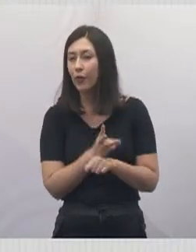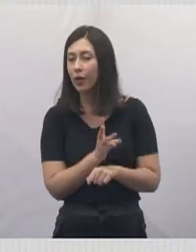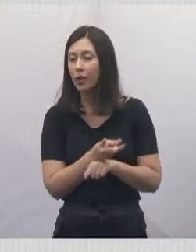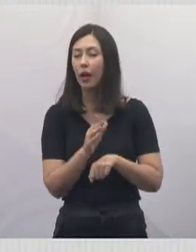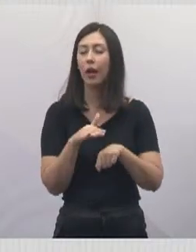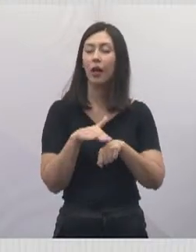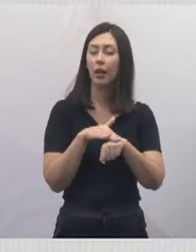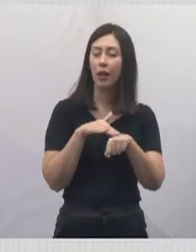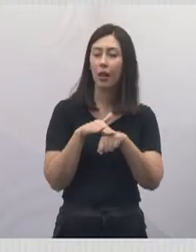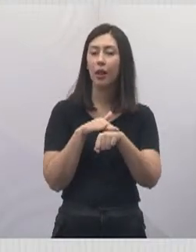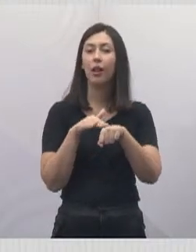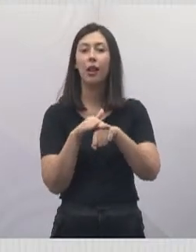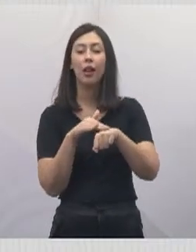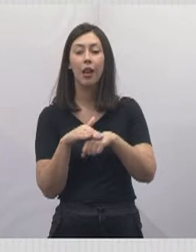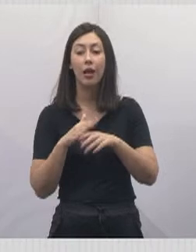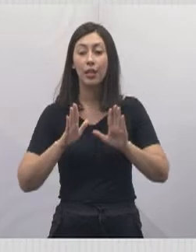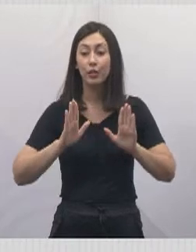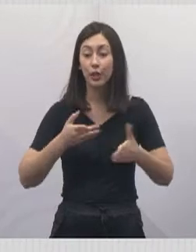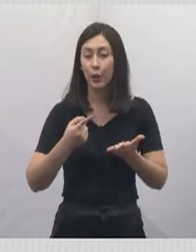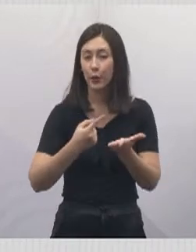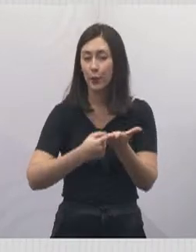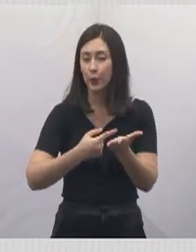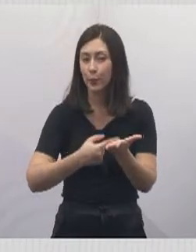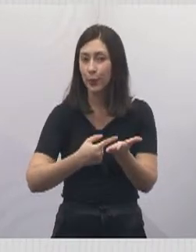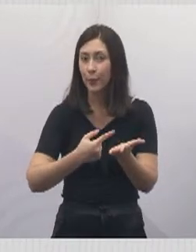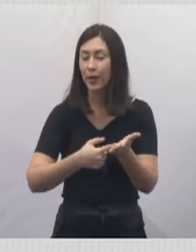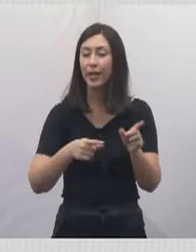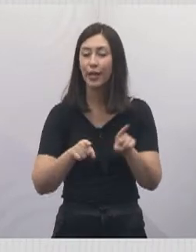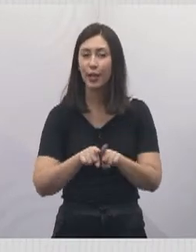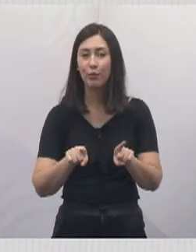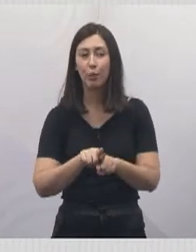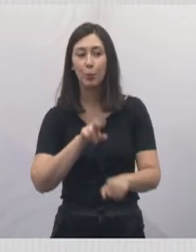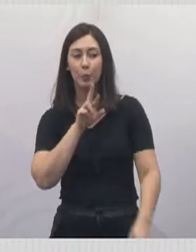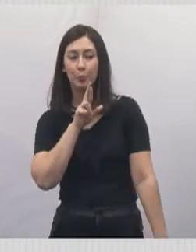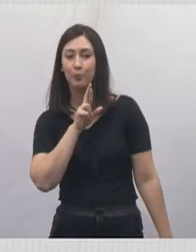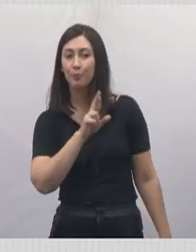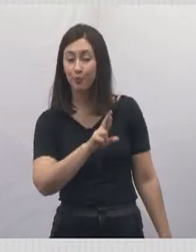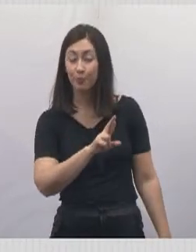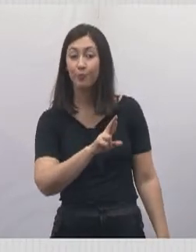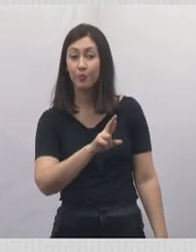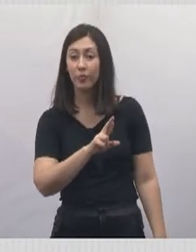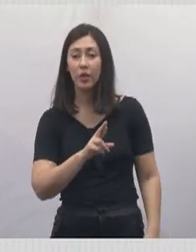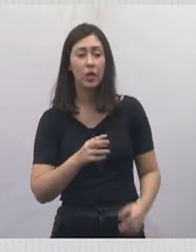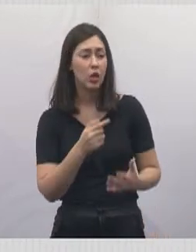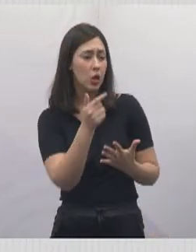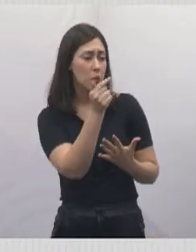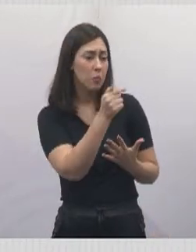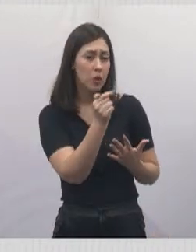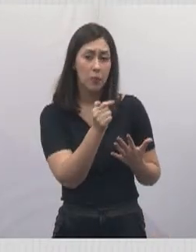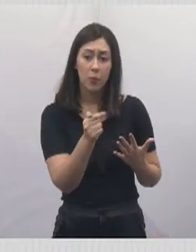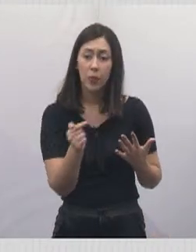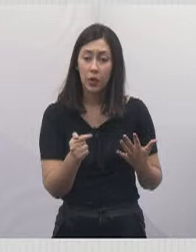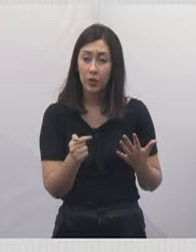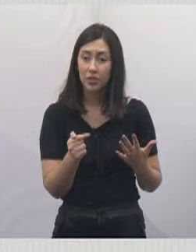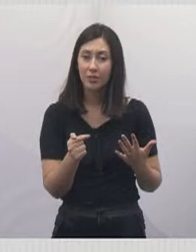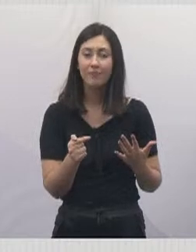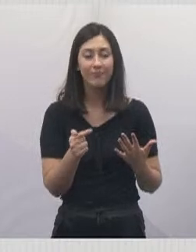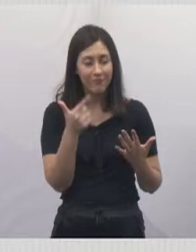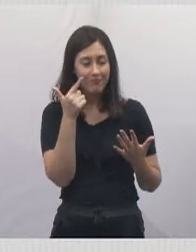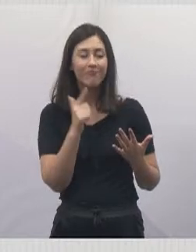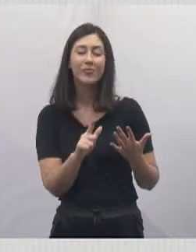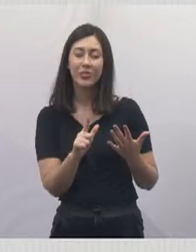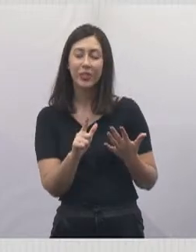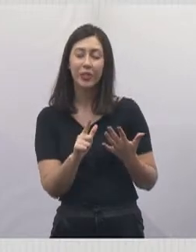conversando e já afirmei com eles a resposta da secretária que tudo aquilo que eles pediram, eles serão